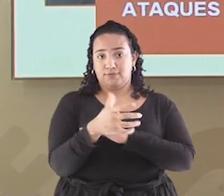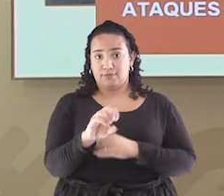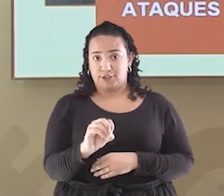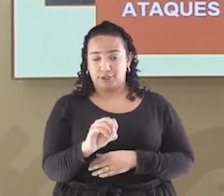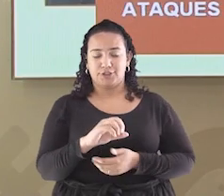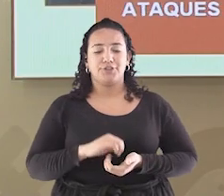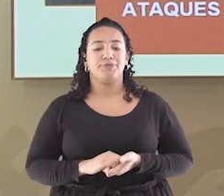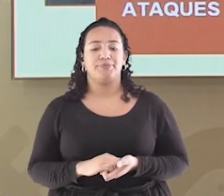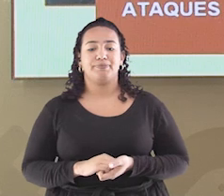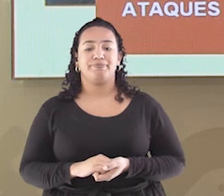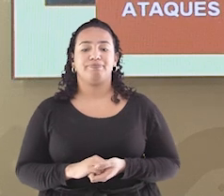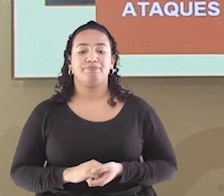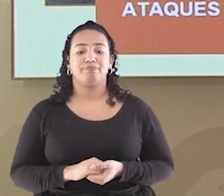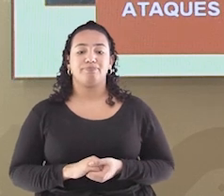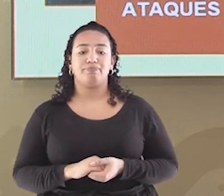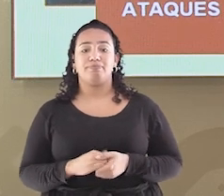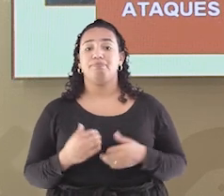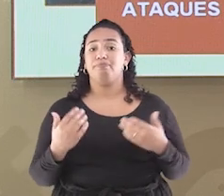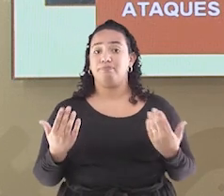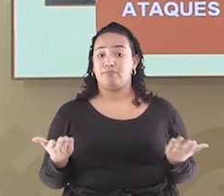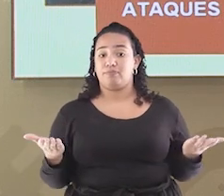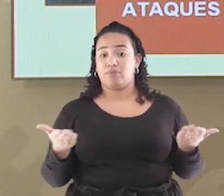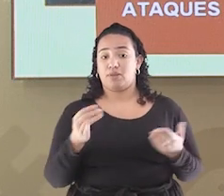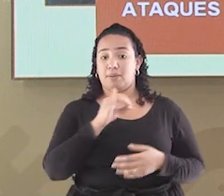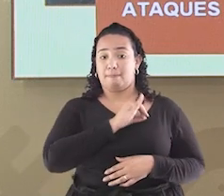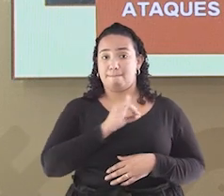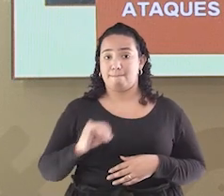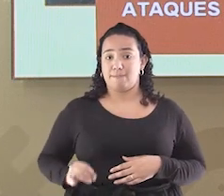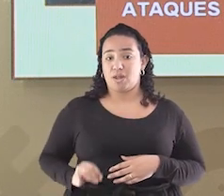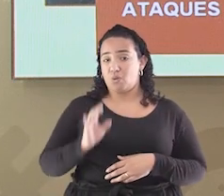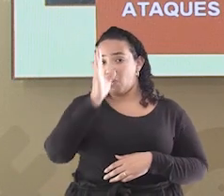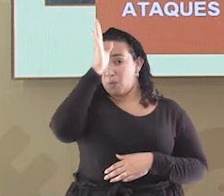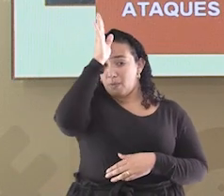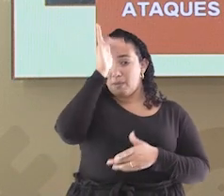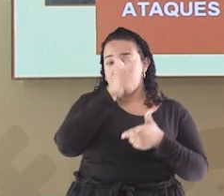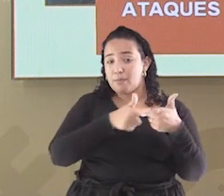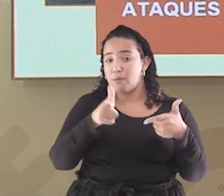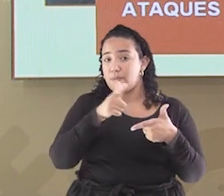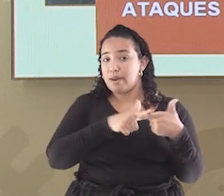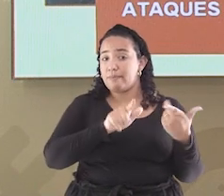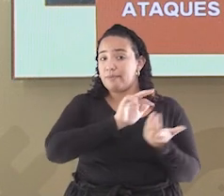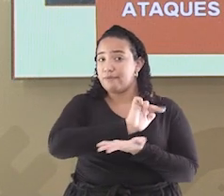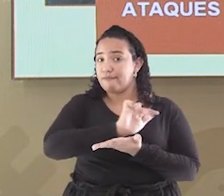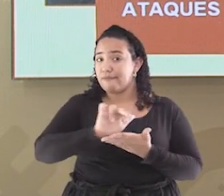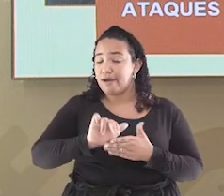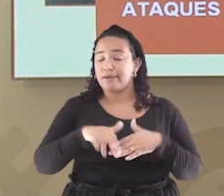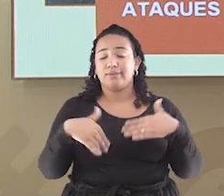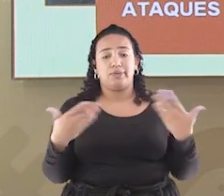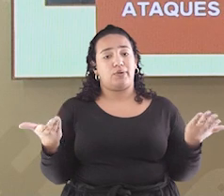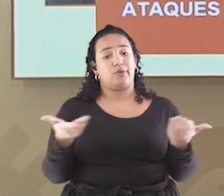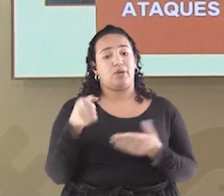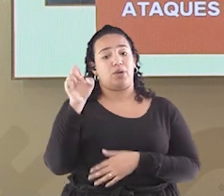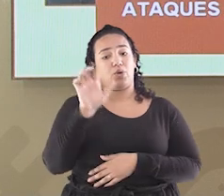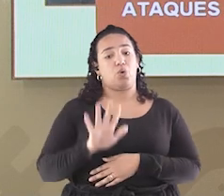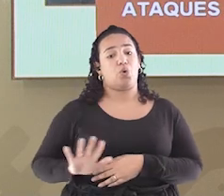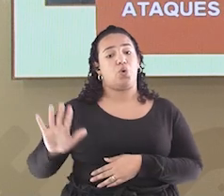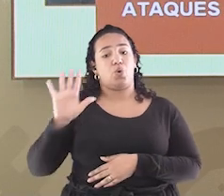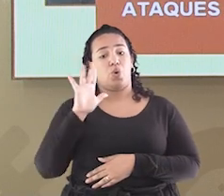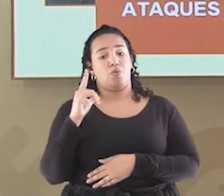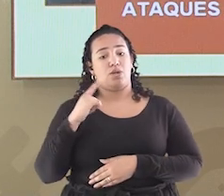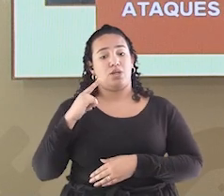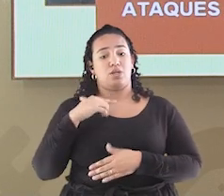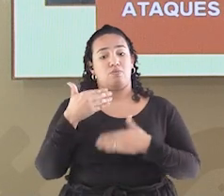Uma vez que o Império Romano está sofrendo uma série de ataques, a Europa vai enfrentar um processo de ruralização.